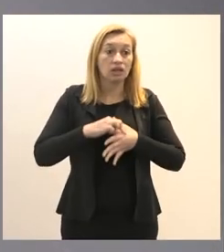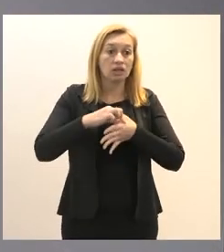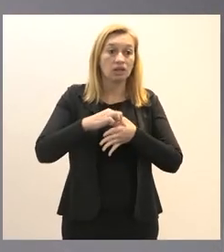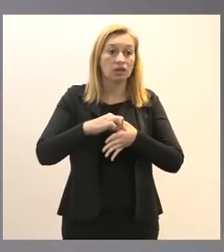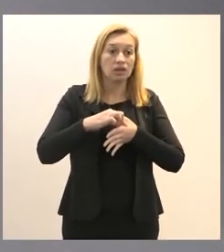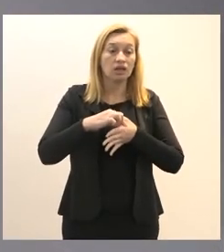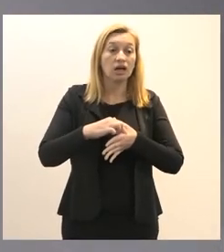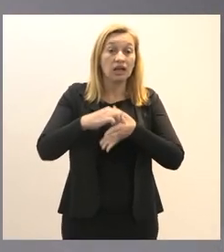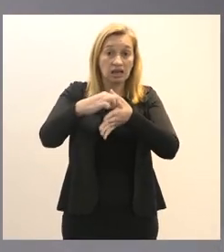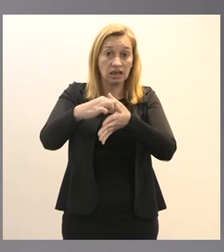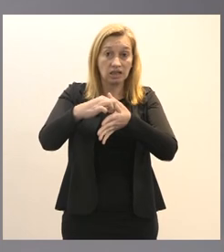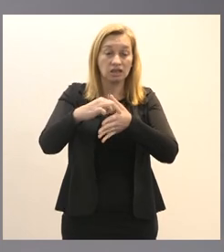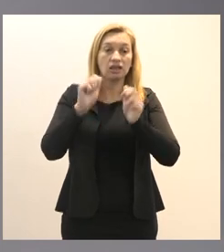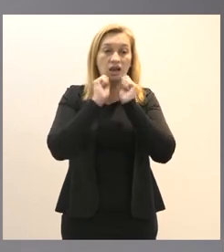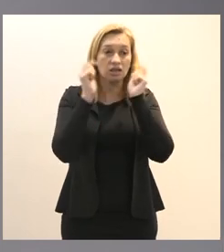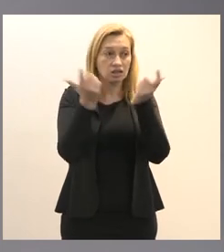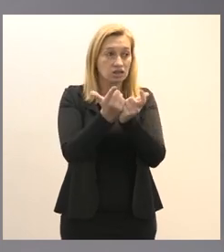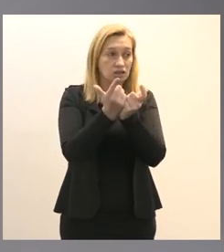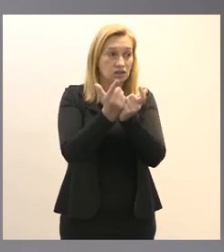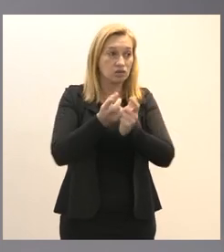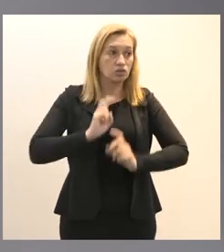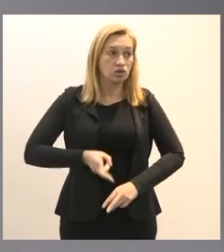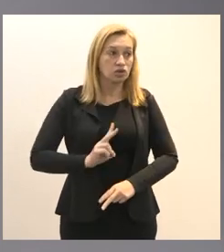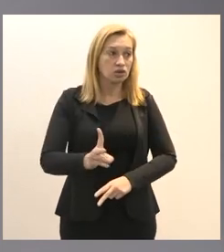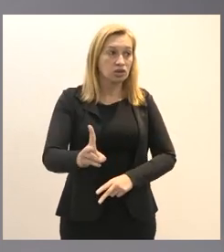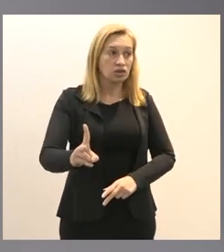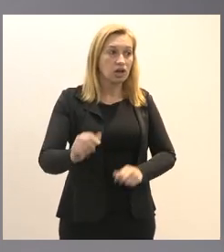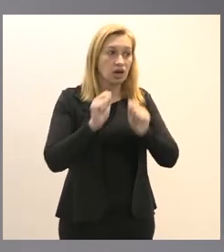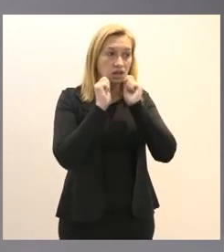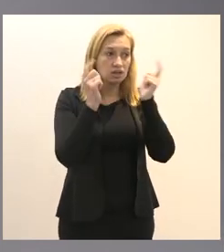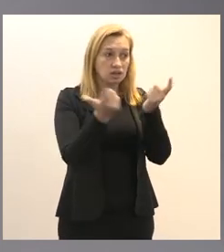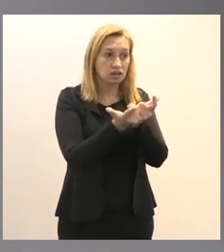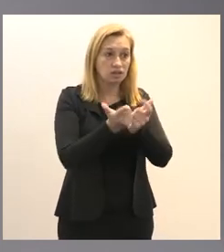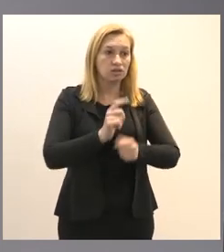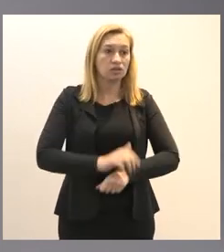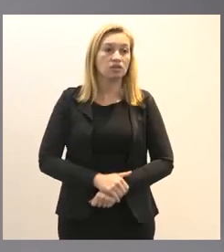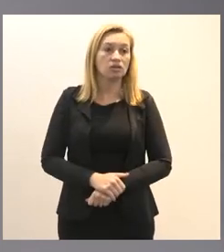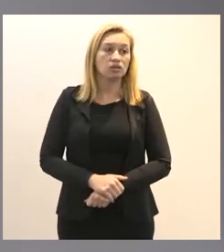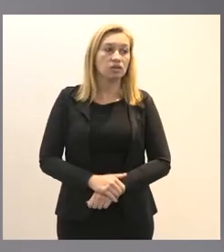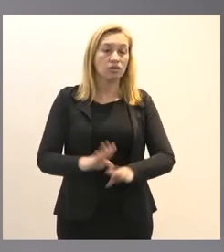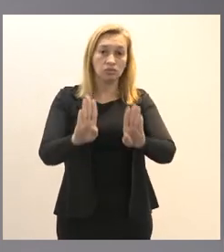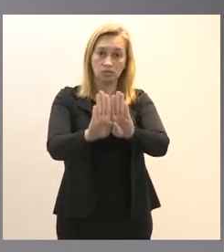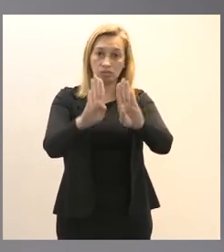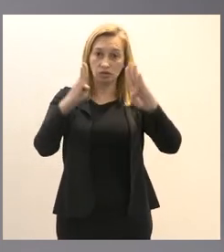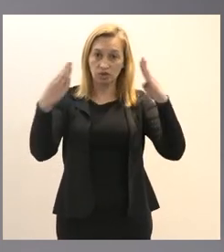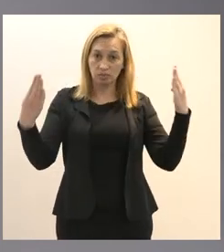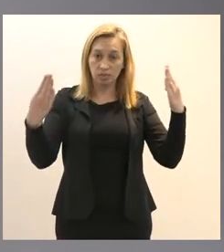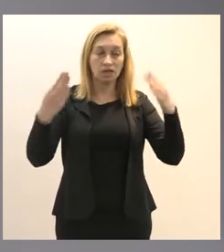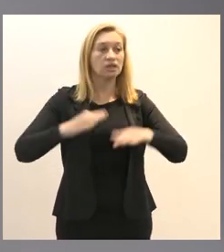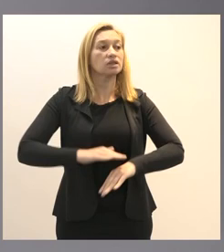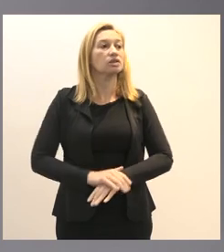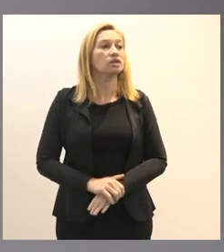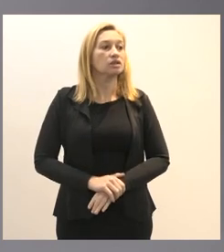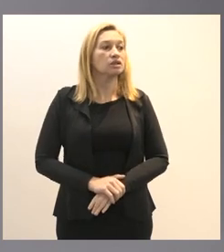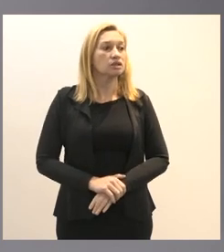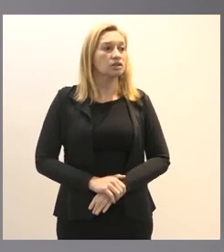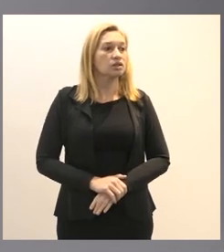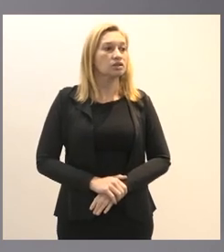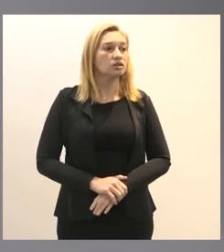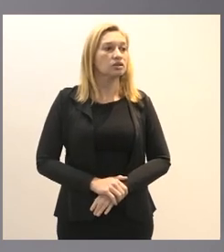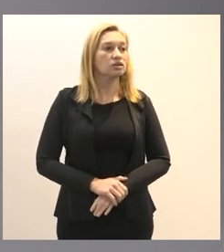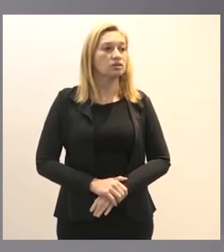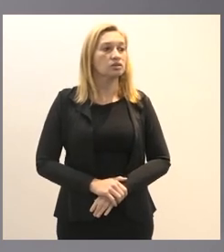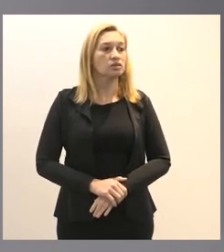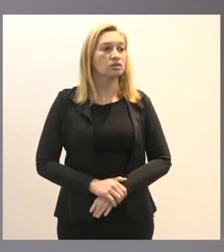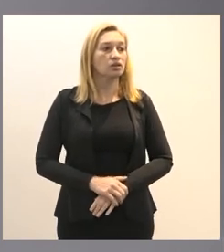mantido a Assembleia como sendo com as portas abertas para as reivindicações